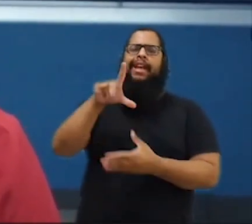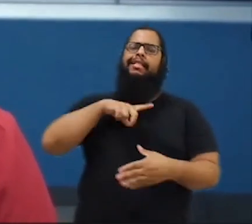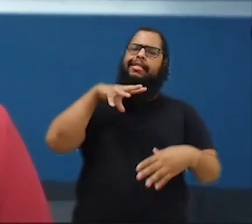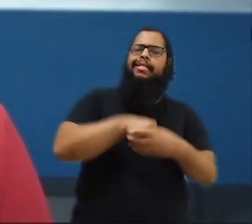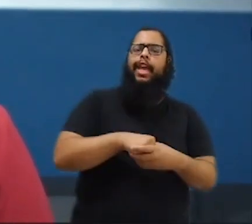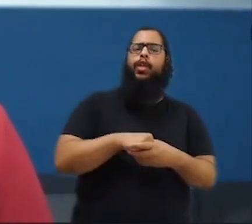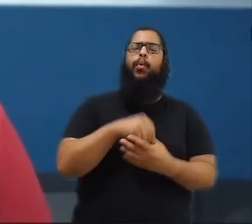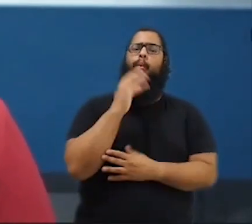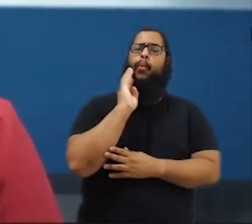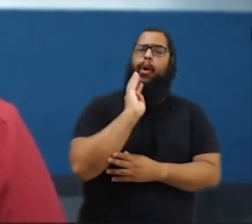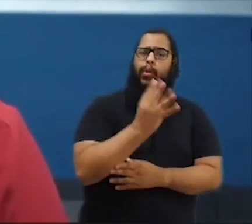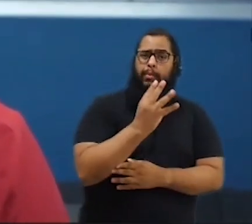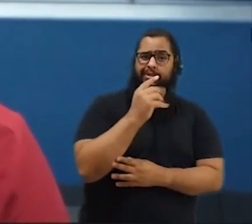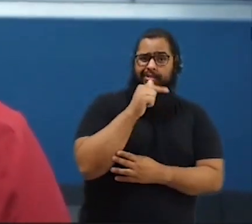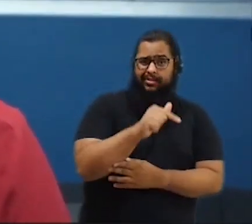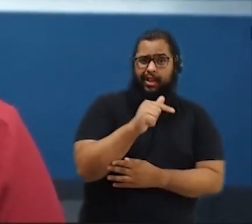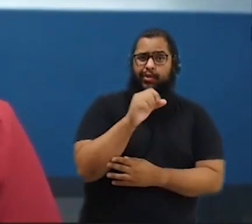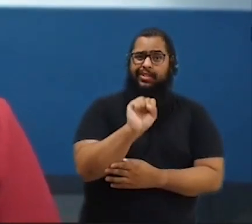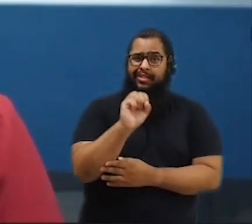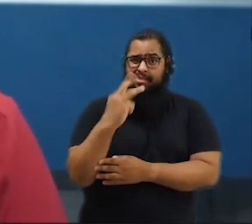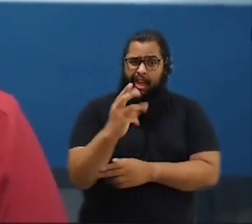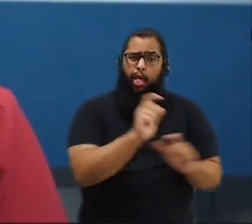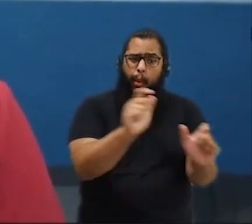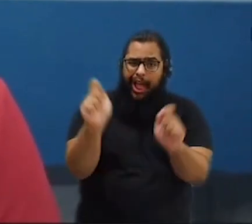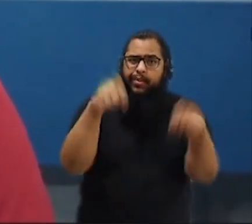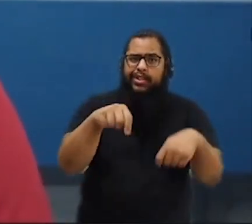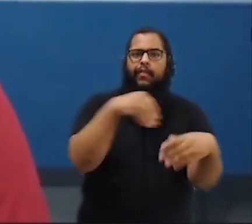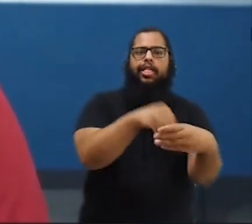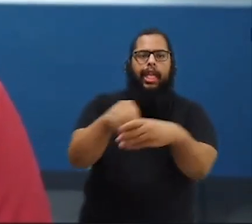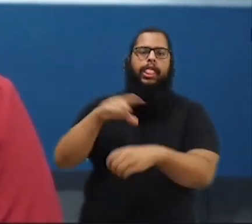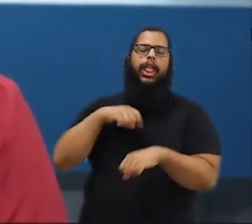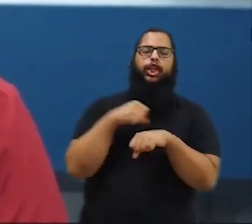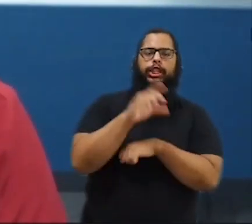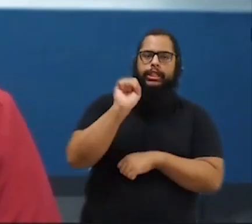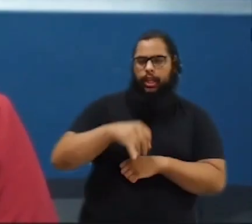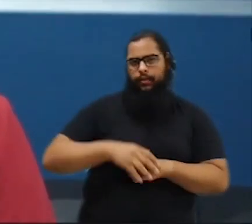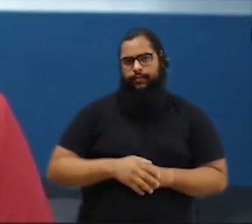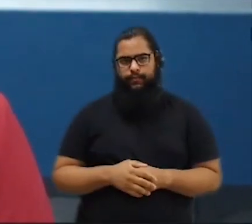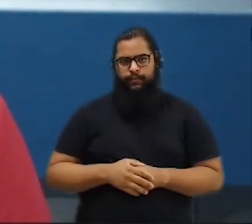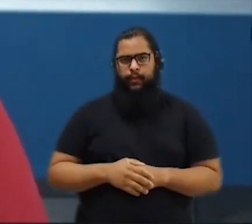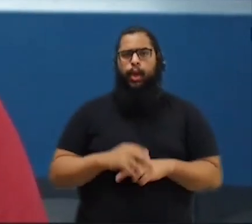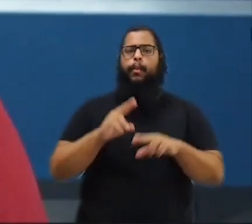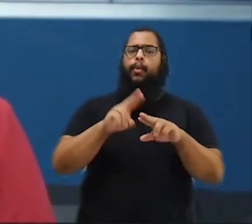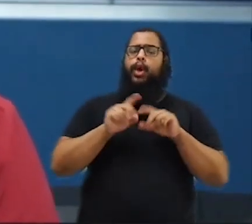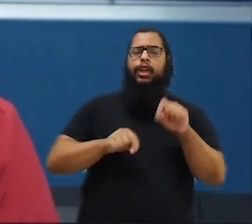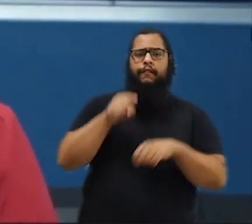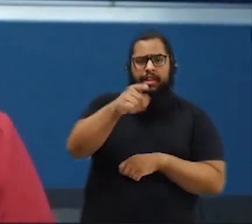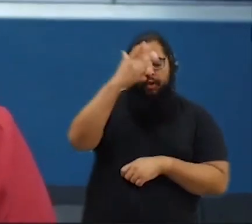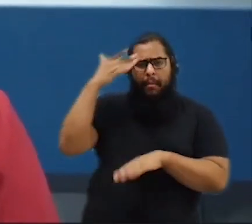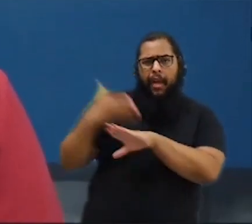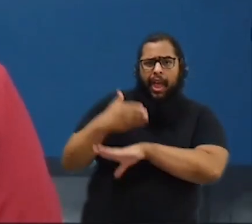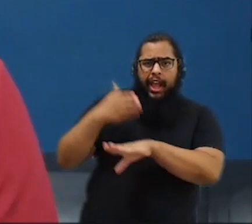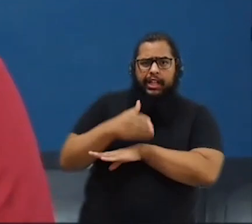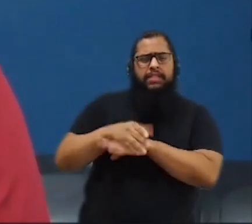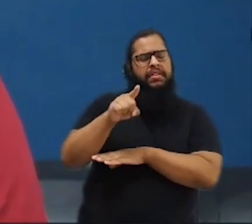um dos 4.783 micros da USP. Porque você, corredor, conte